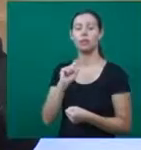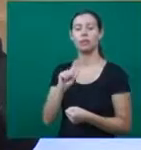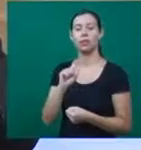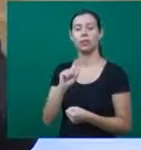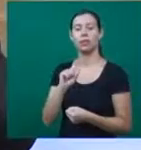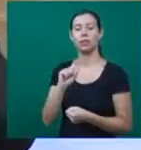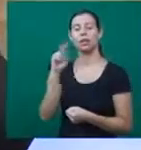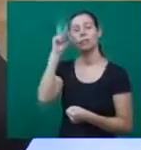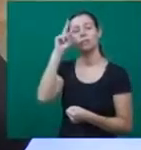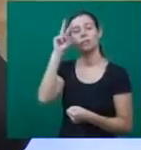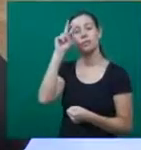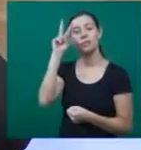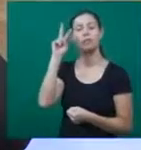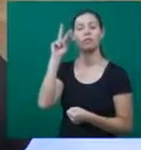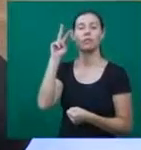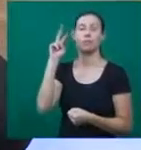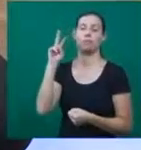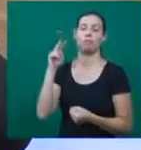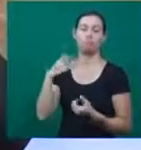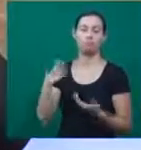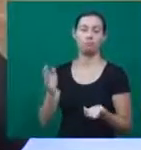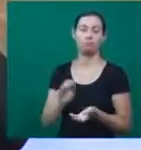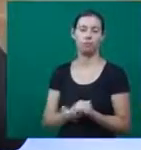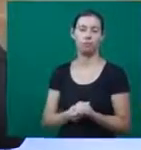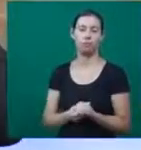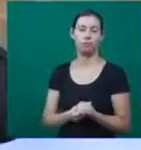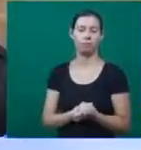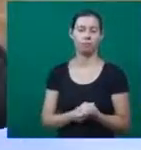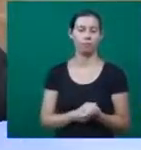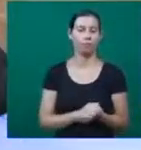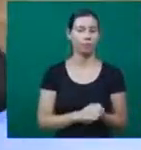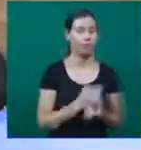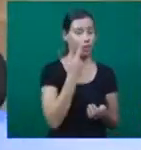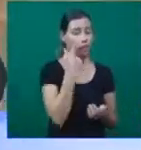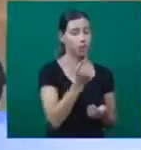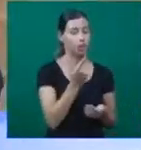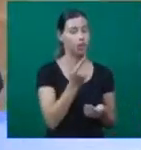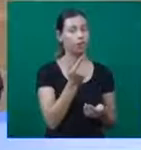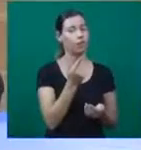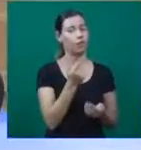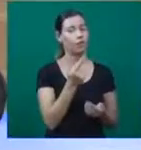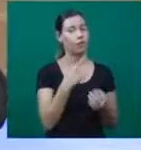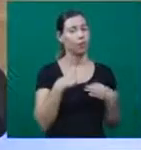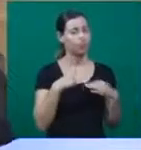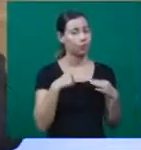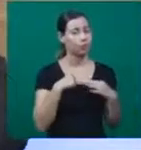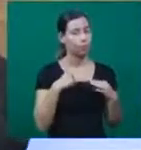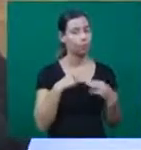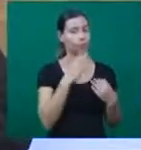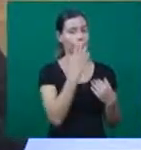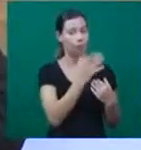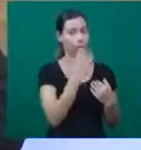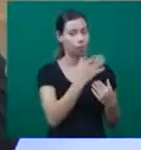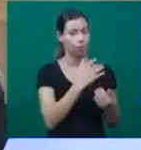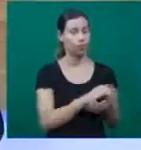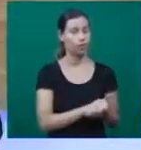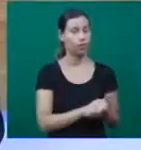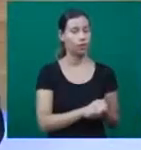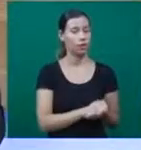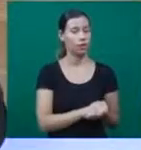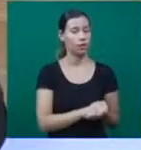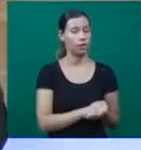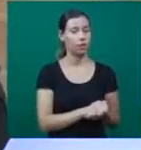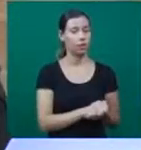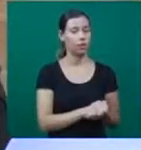da história. Então, eu não desenho o lugar, mas eu desenho o tecido para valorizar. mostrando aí no vídeo, para quem está em casa. Olha que interessante. São as